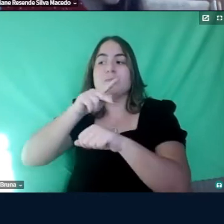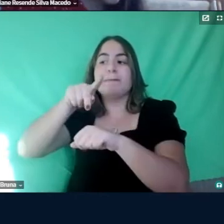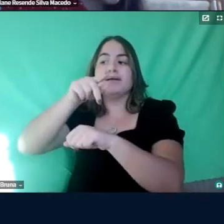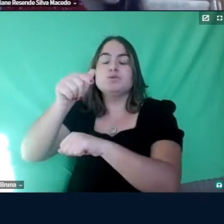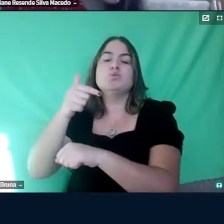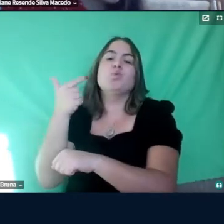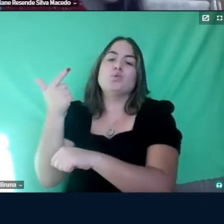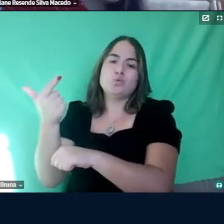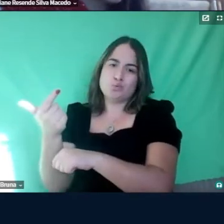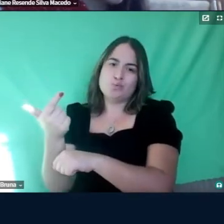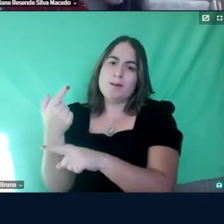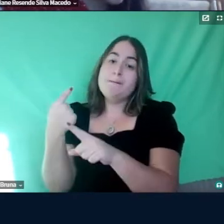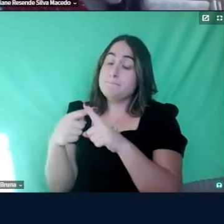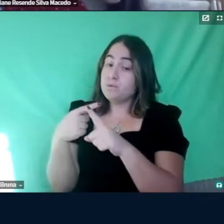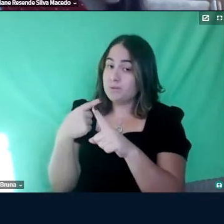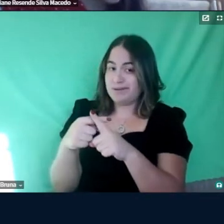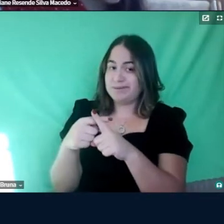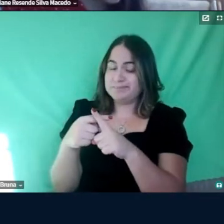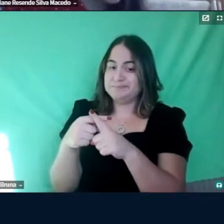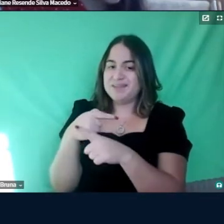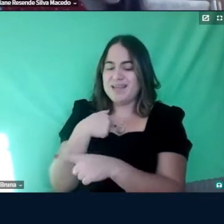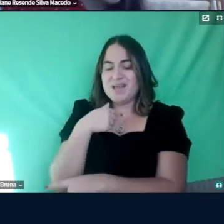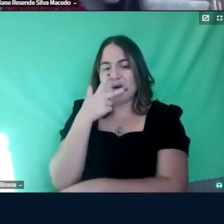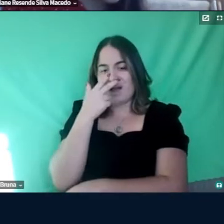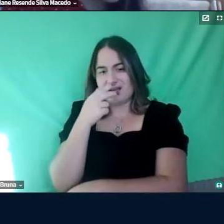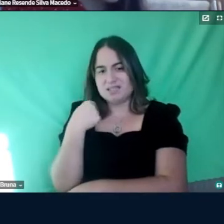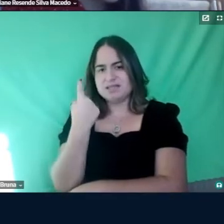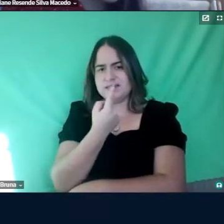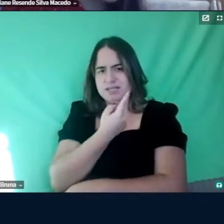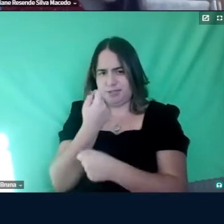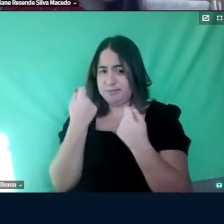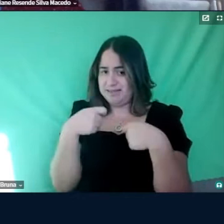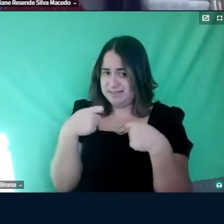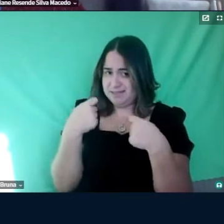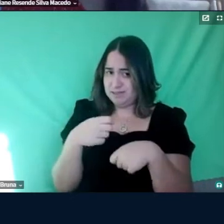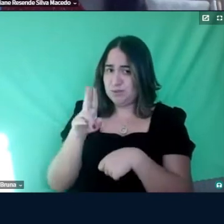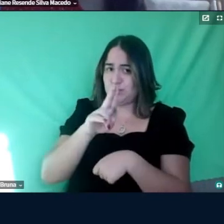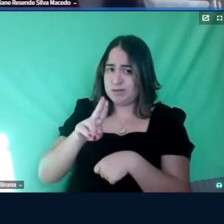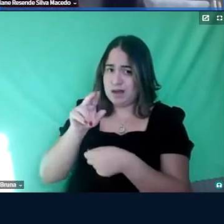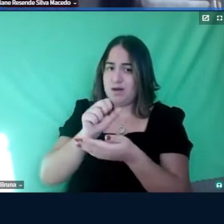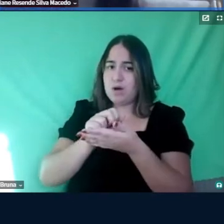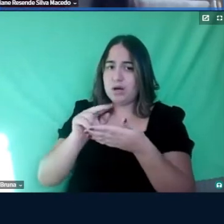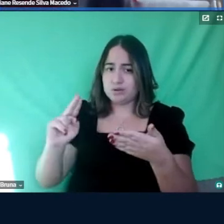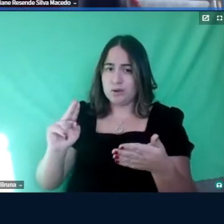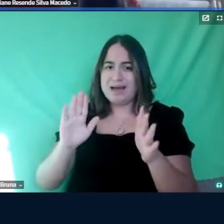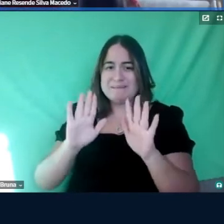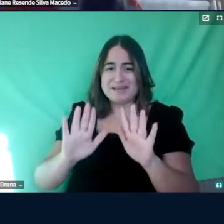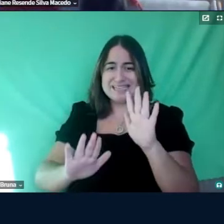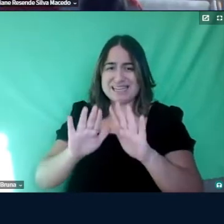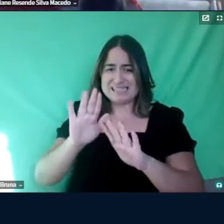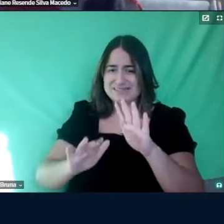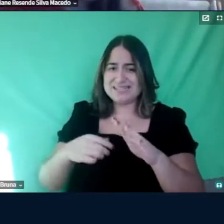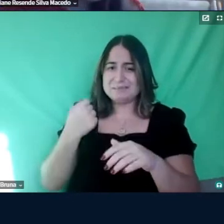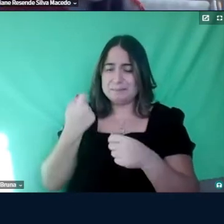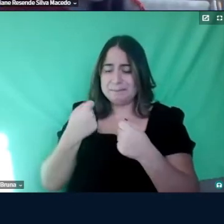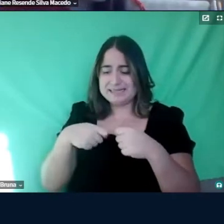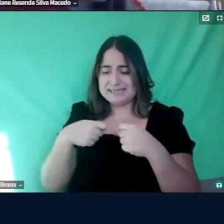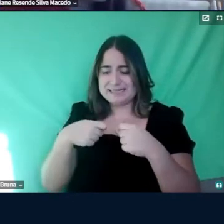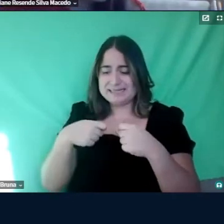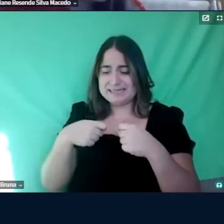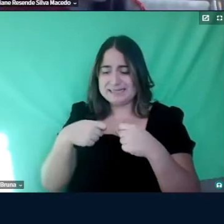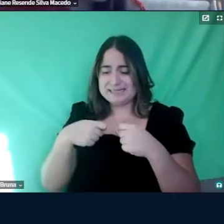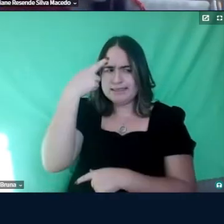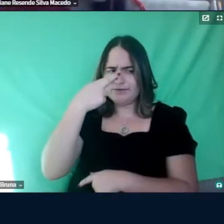assim, eu acho que a gente precisa usar esses autores, mas às vezes a gente precisa problematizar um pouquinho